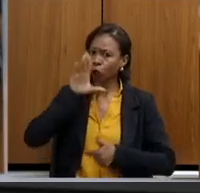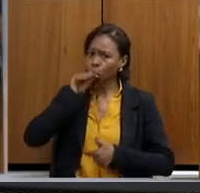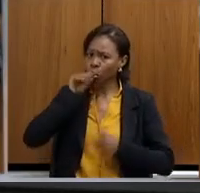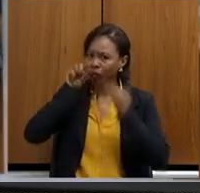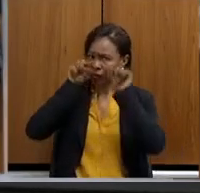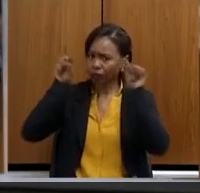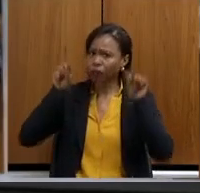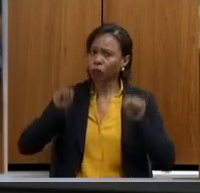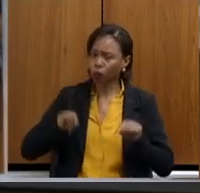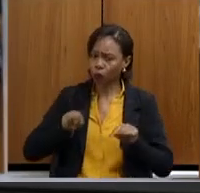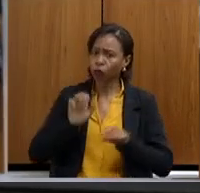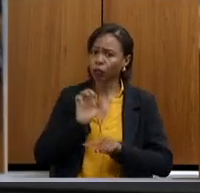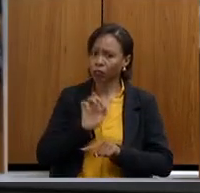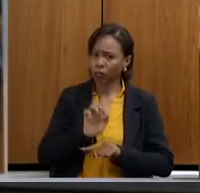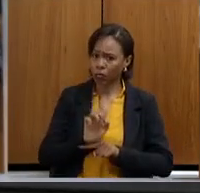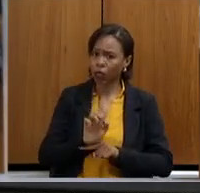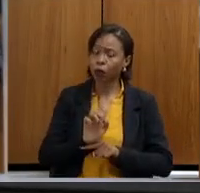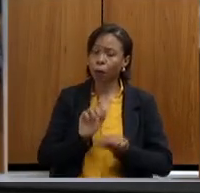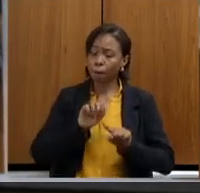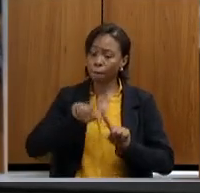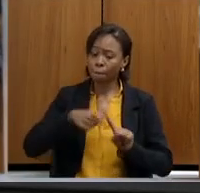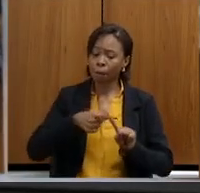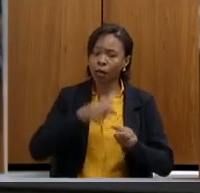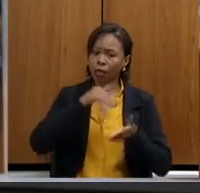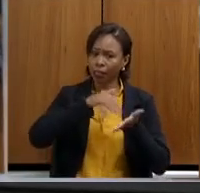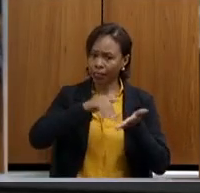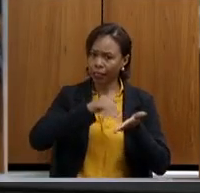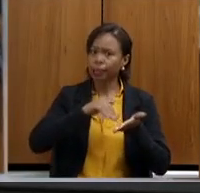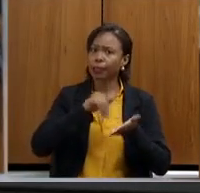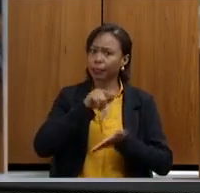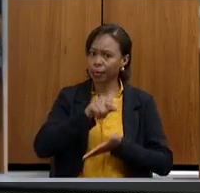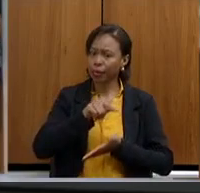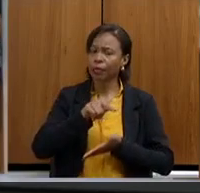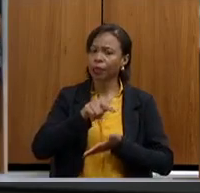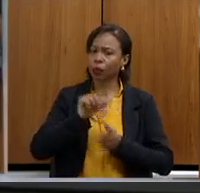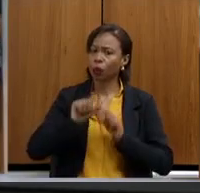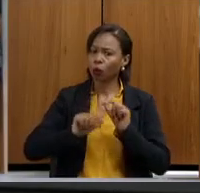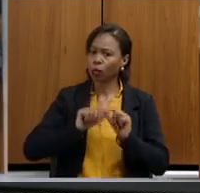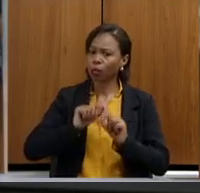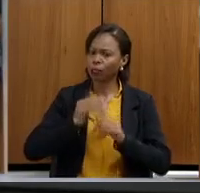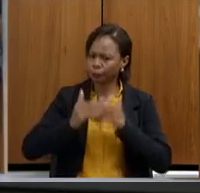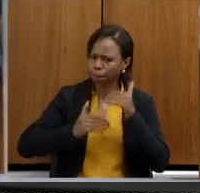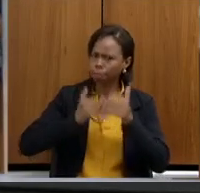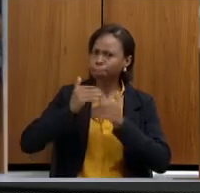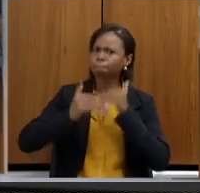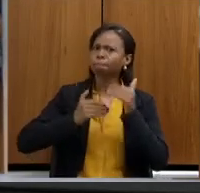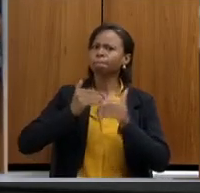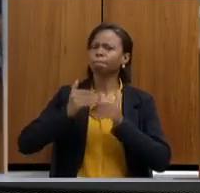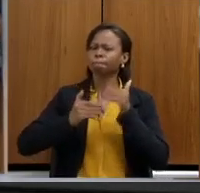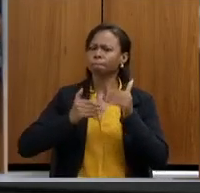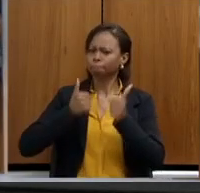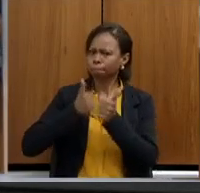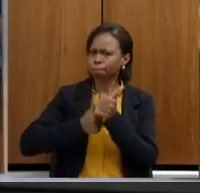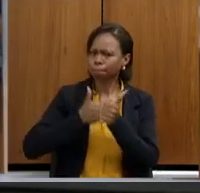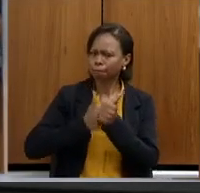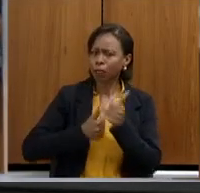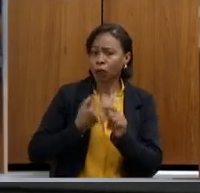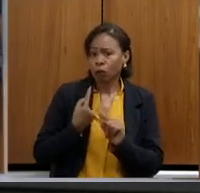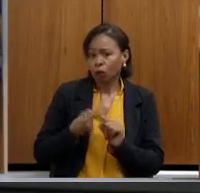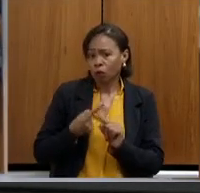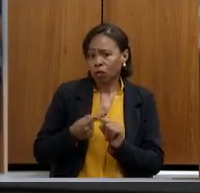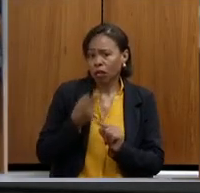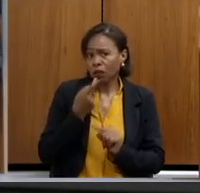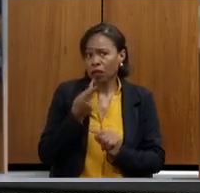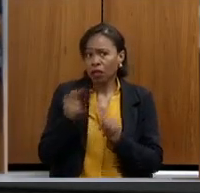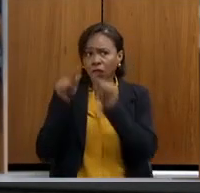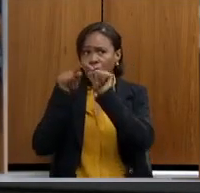a secretária Marília, quebrando os paradigmas, diga-se de passagem, porque a lenda diz que servidor efetivo não